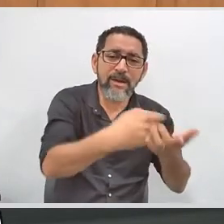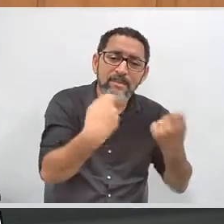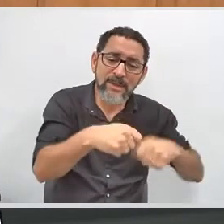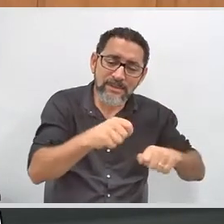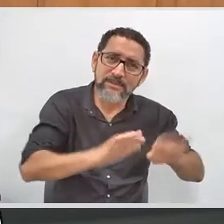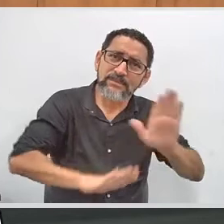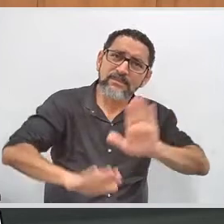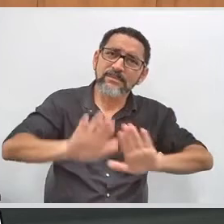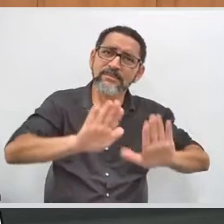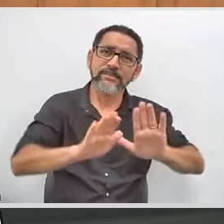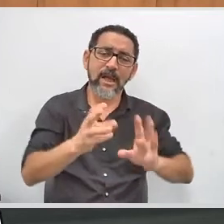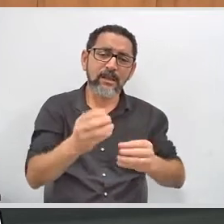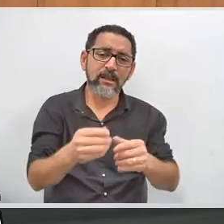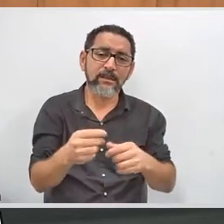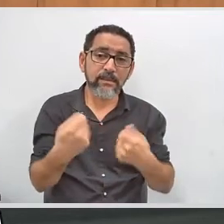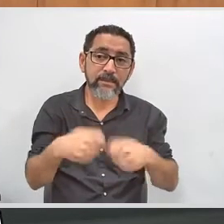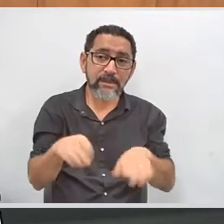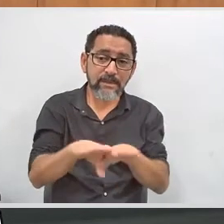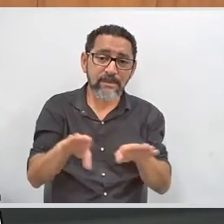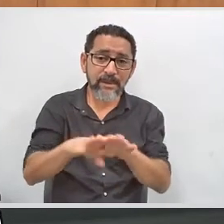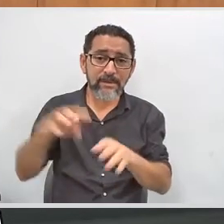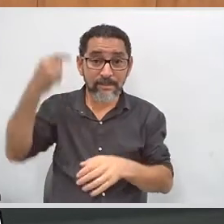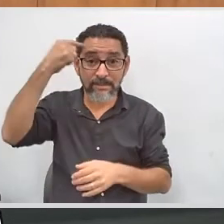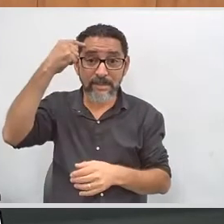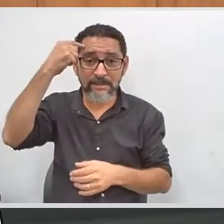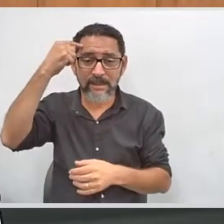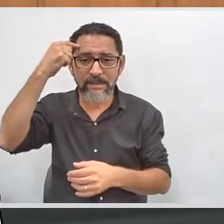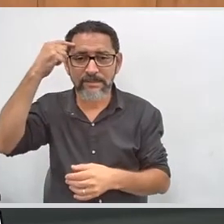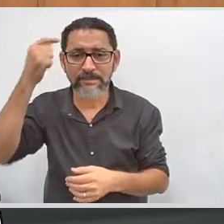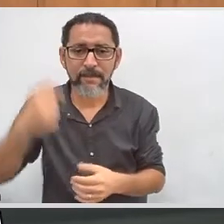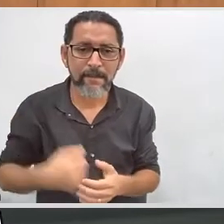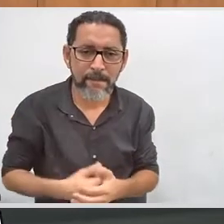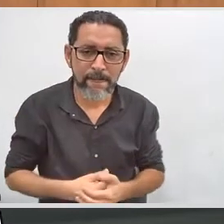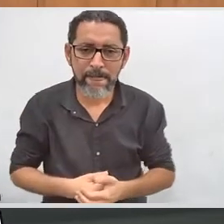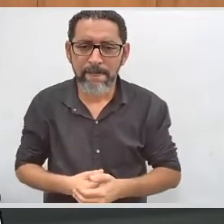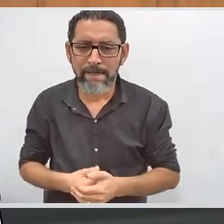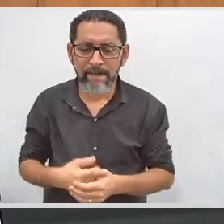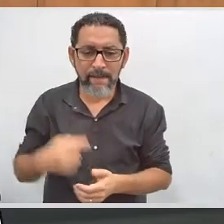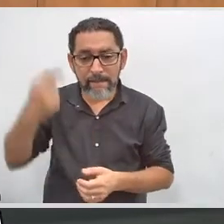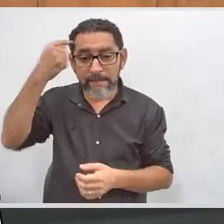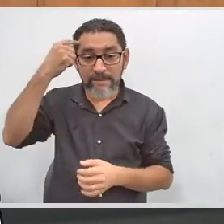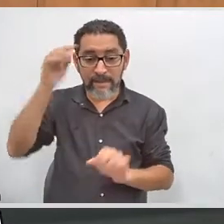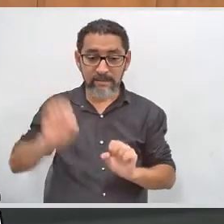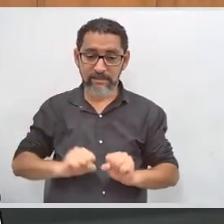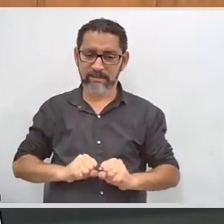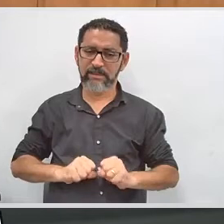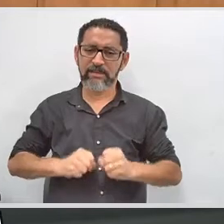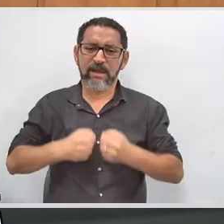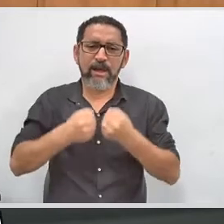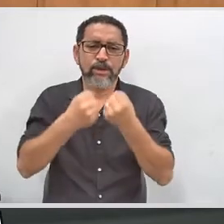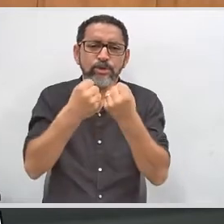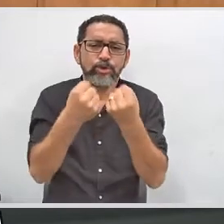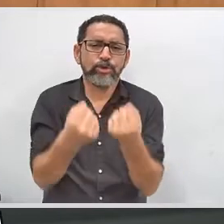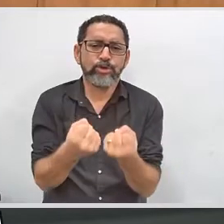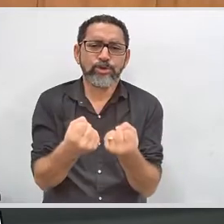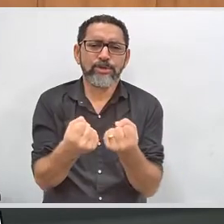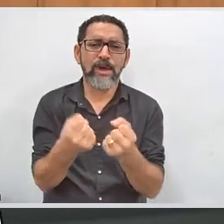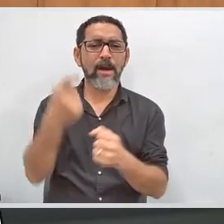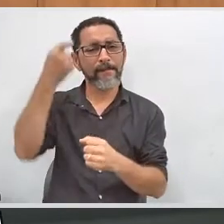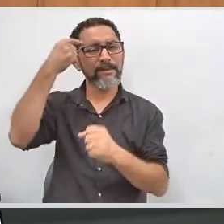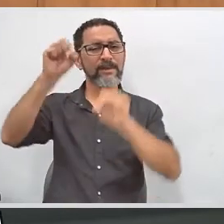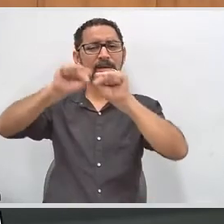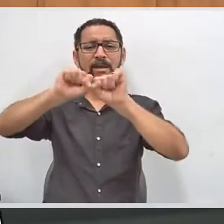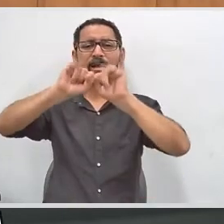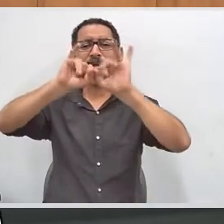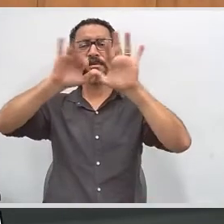cercando mais essa situação, pensando na garantia da clareza,